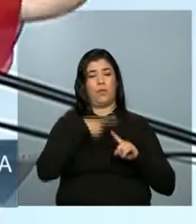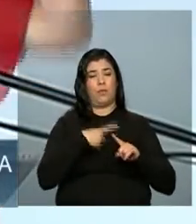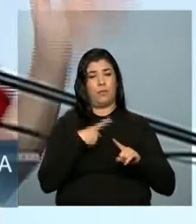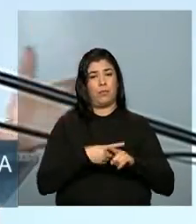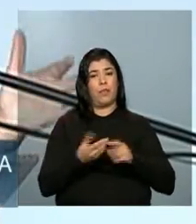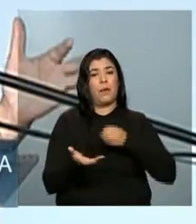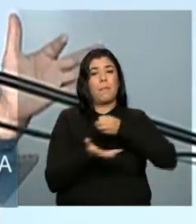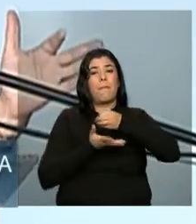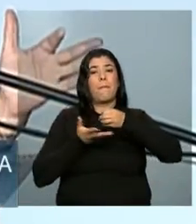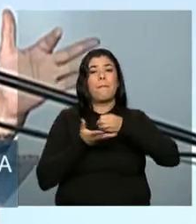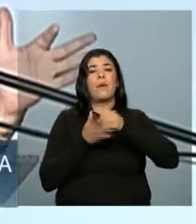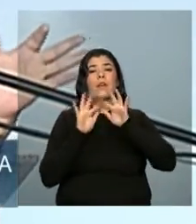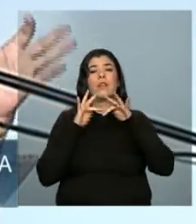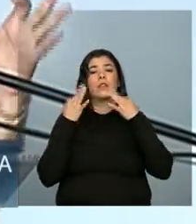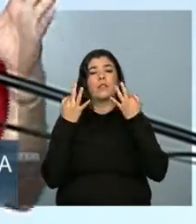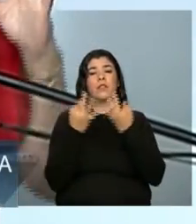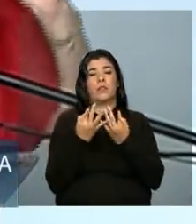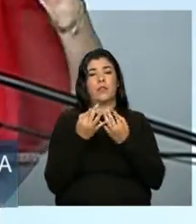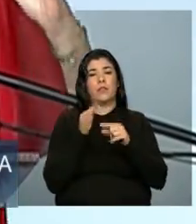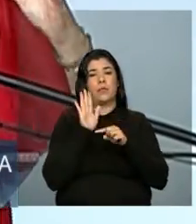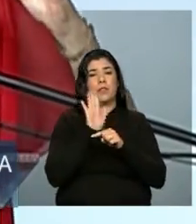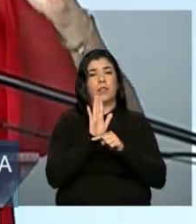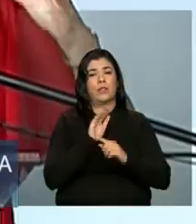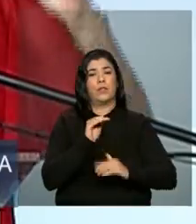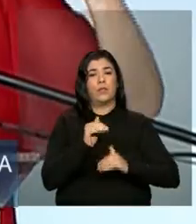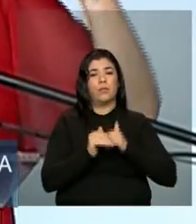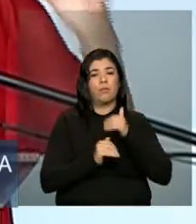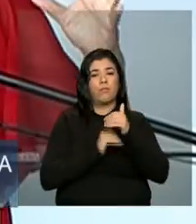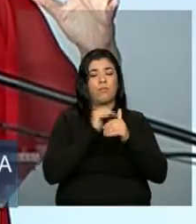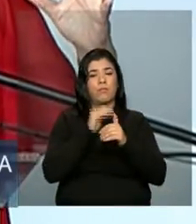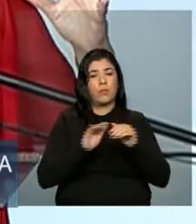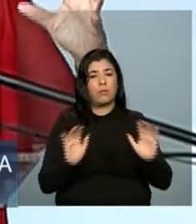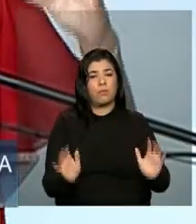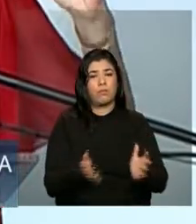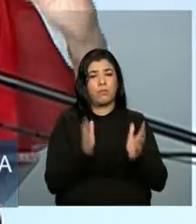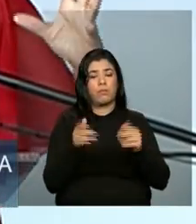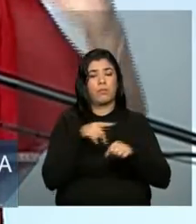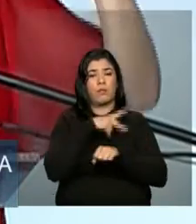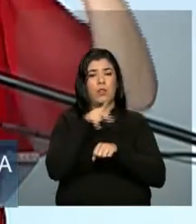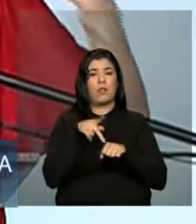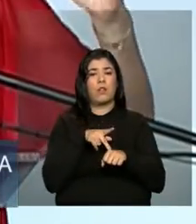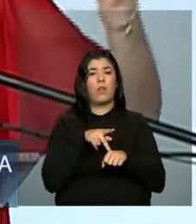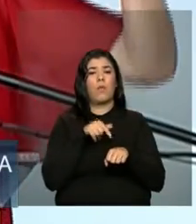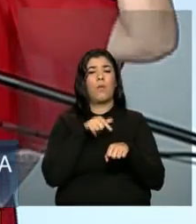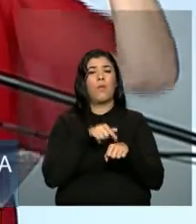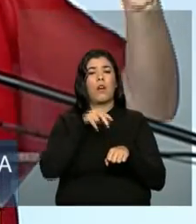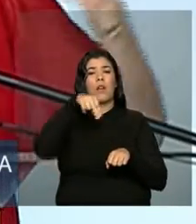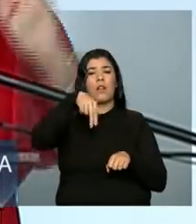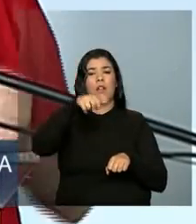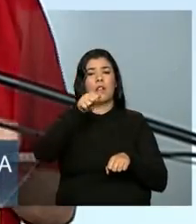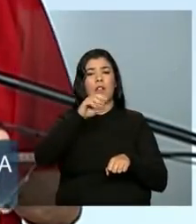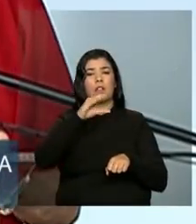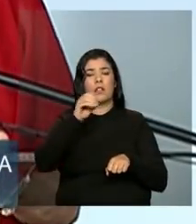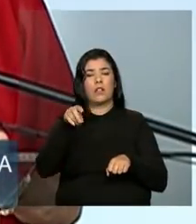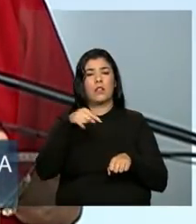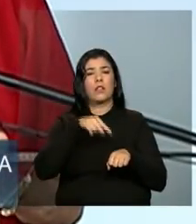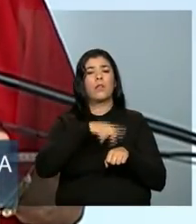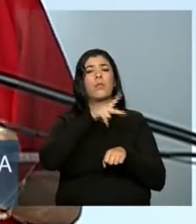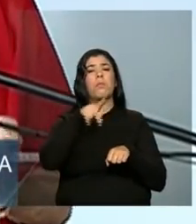gente constrói uma nação. Uma nação é feita do quê? É feita disso, de famílias.